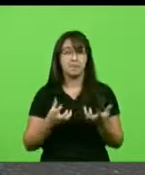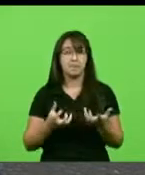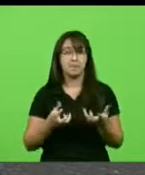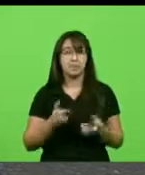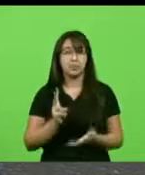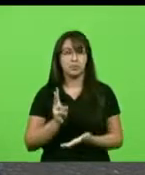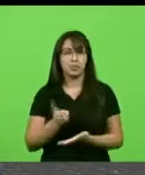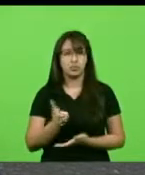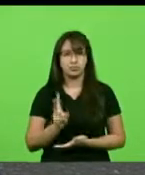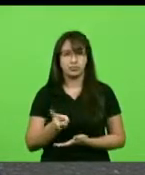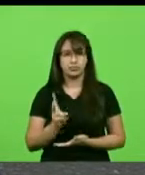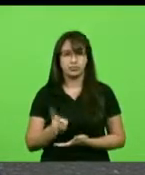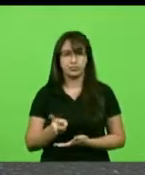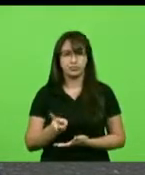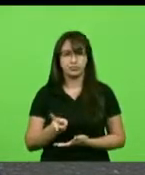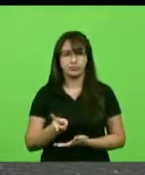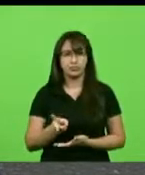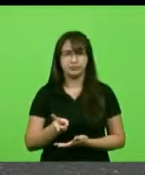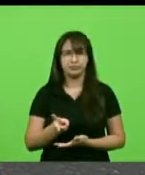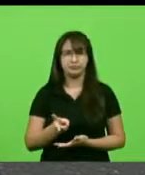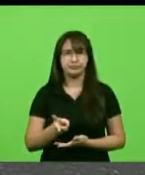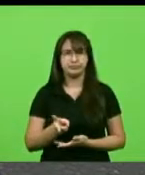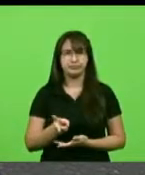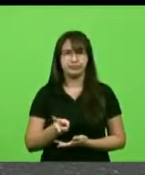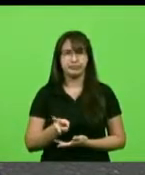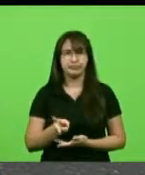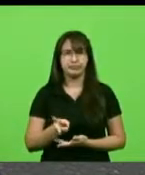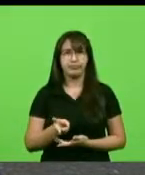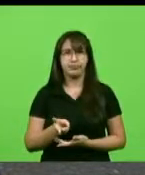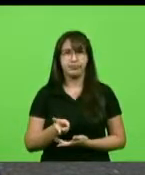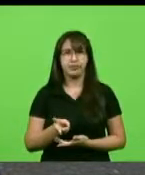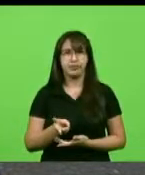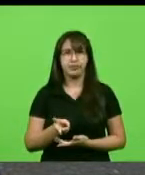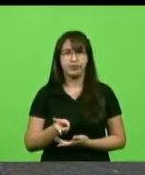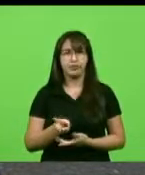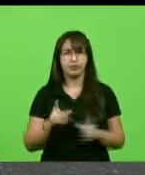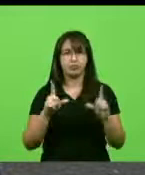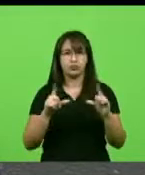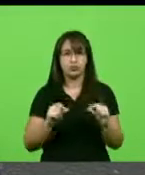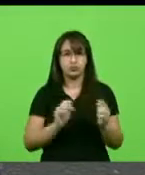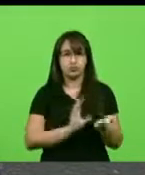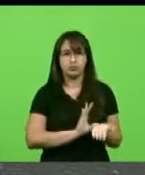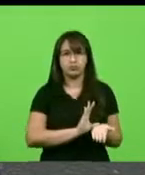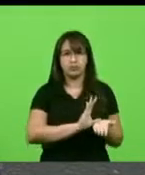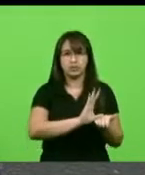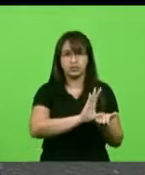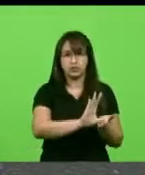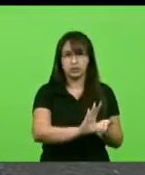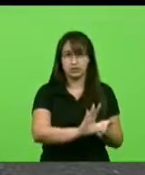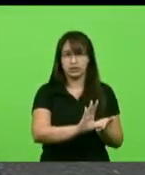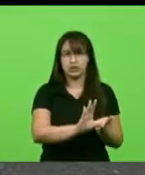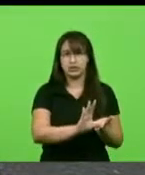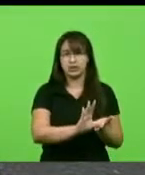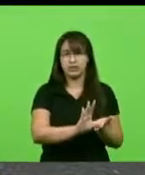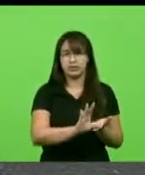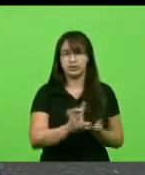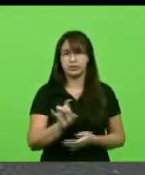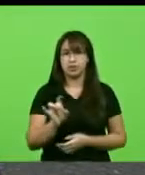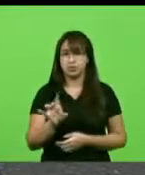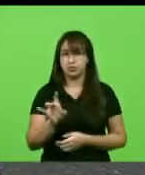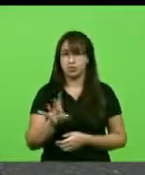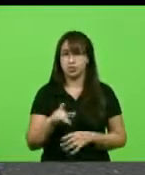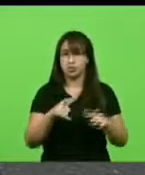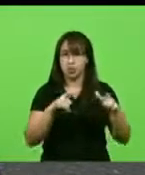escassez de investimentos e não apenas no